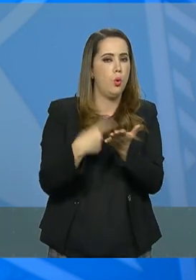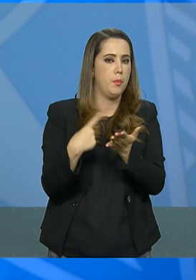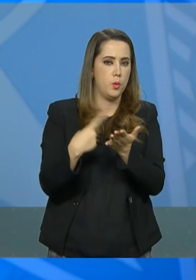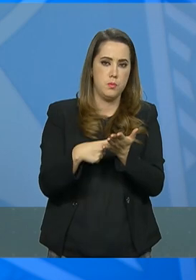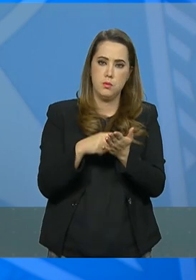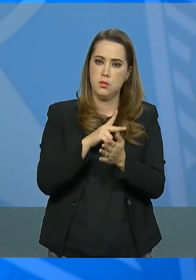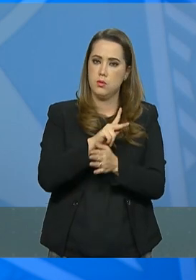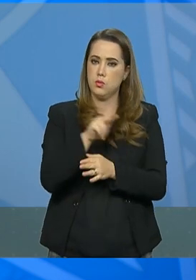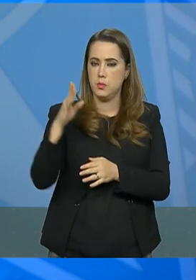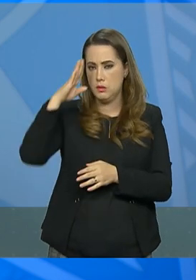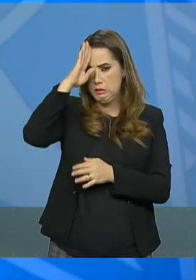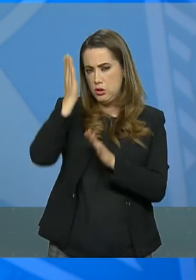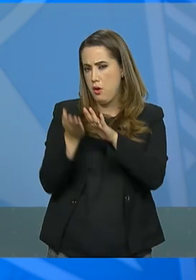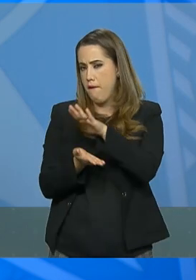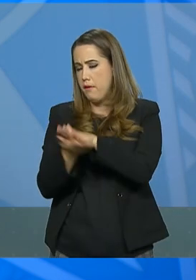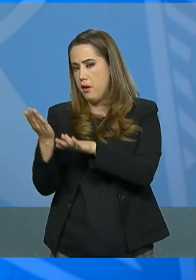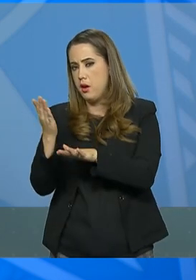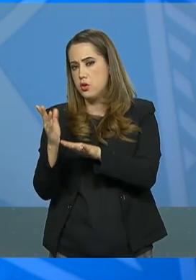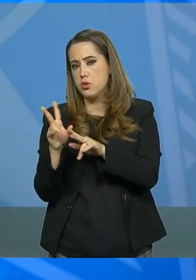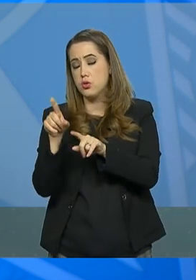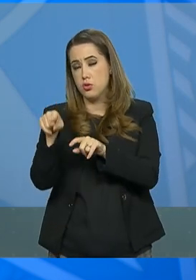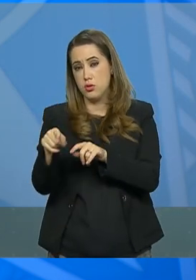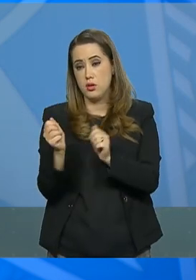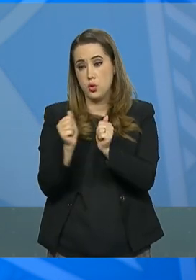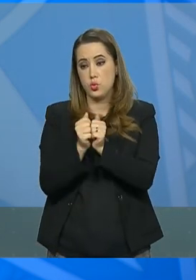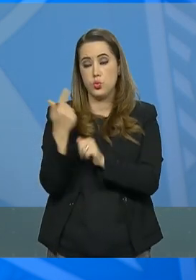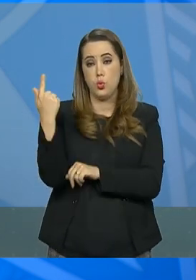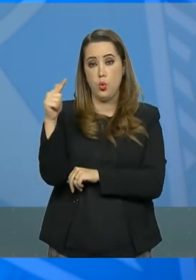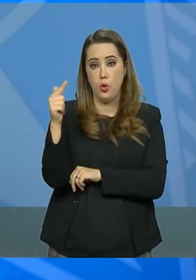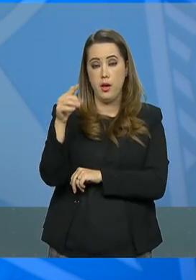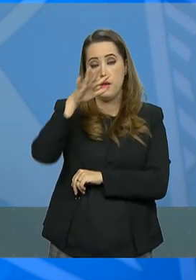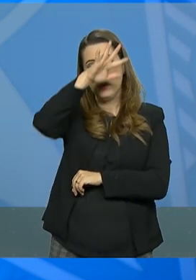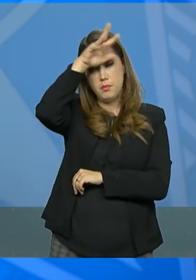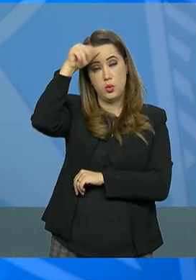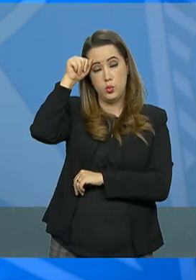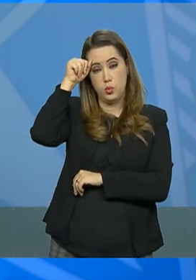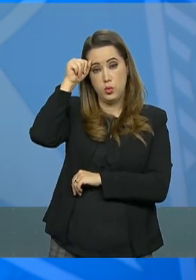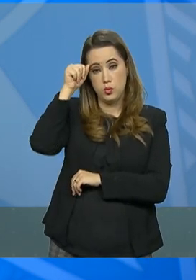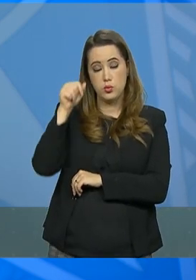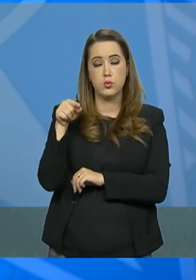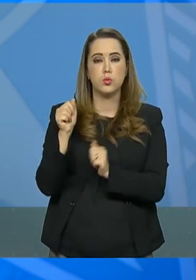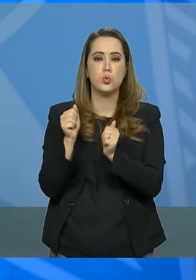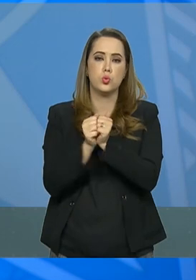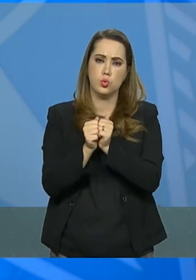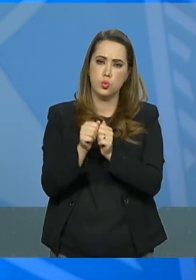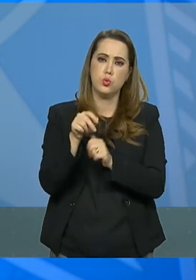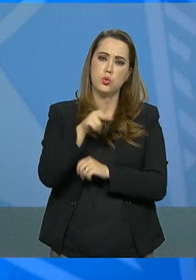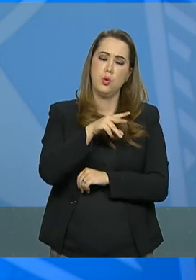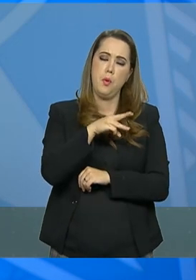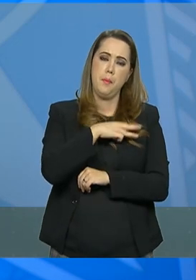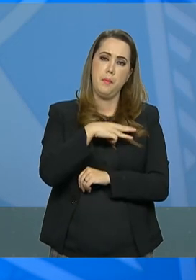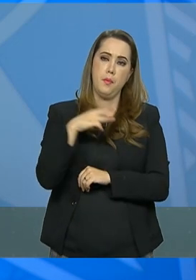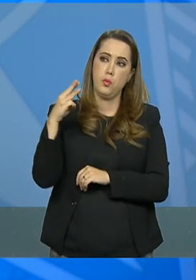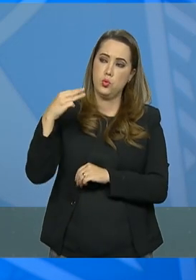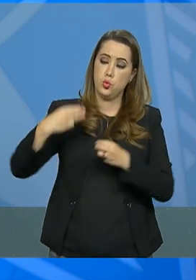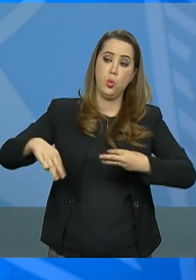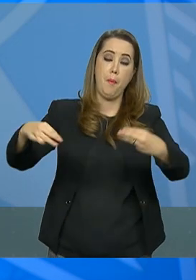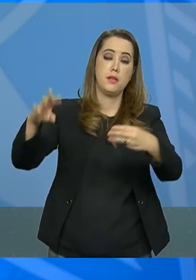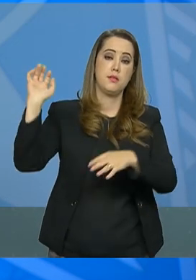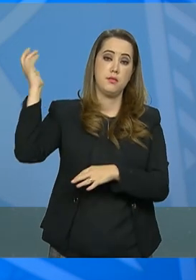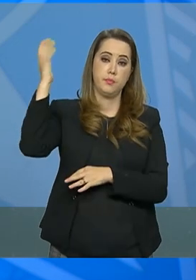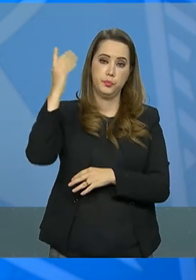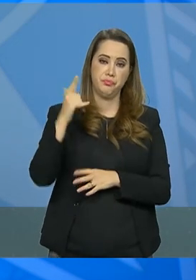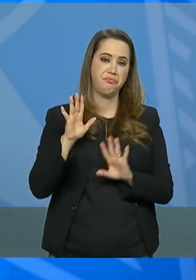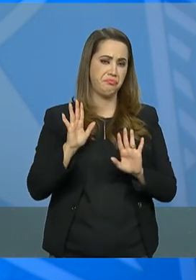fechada pelos estados de Goiás e do Mato Grosso, junto ao Ministério do Meio Ambiente. A